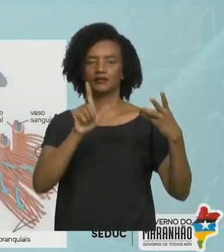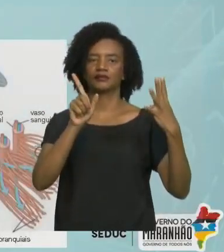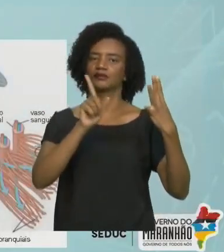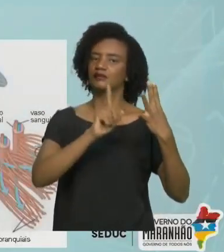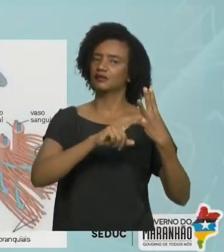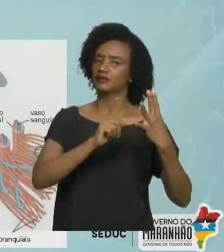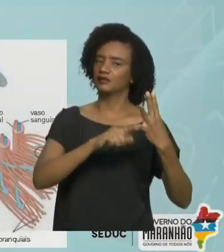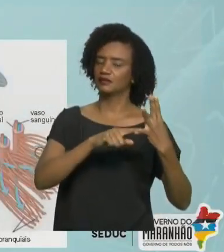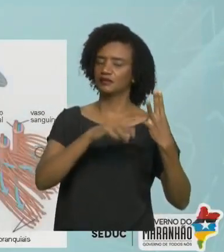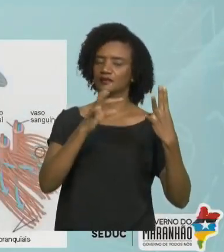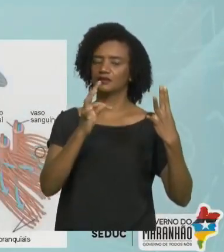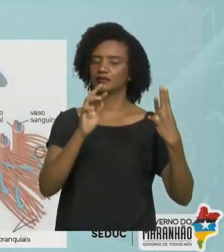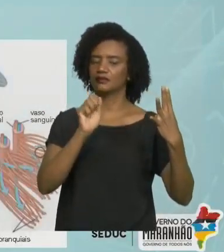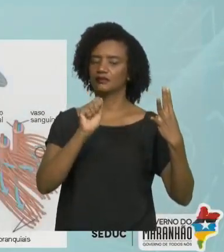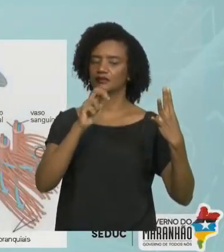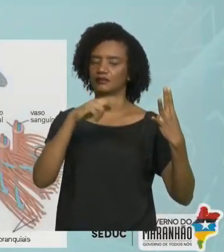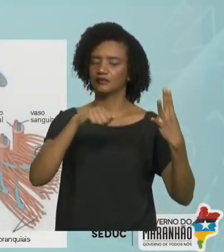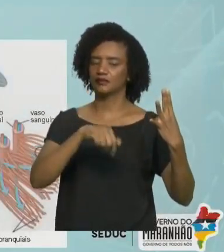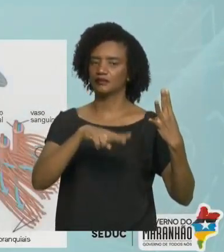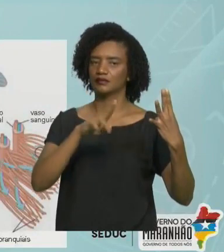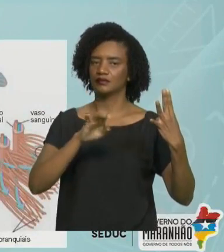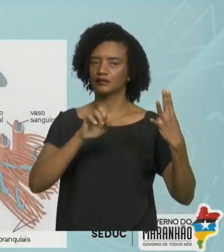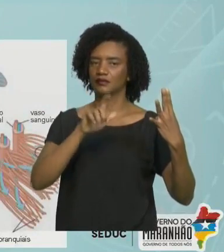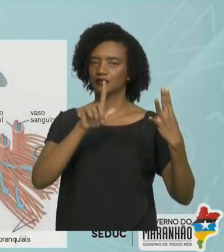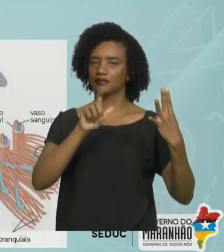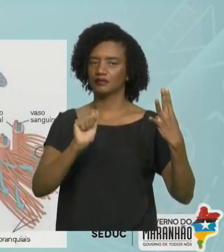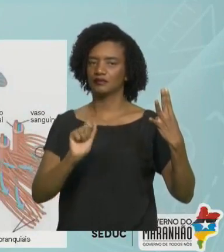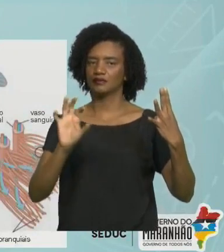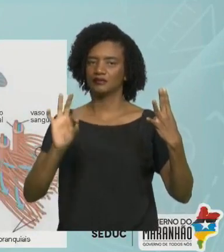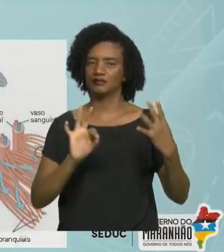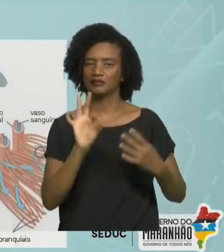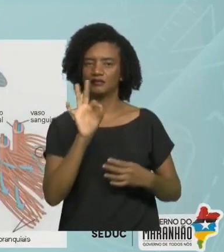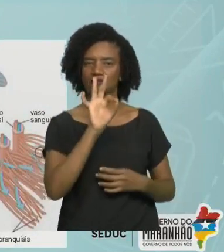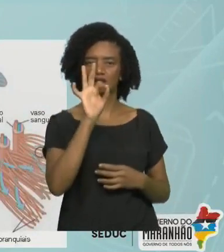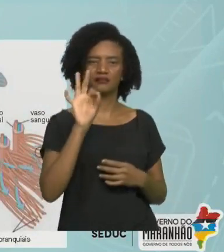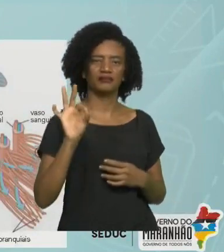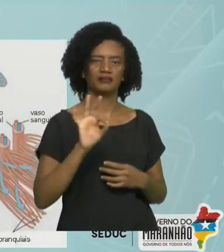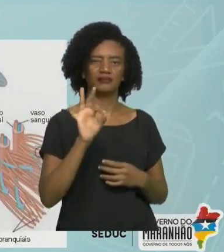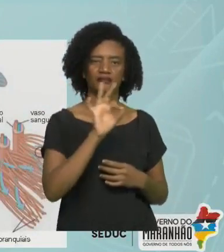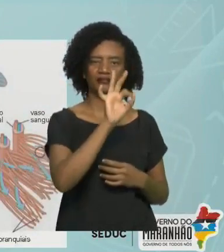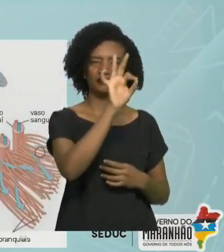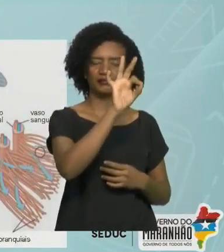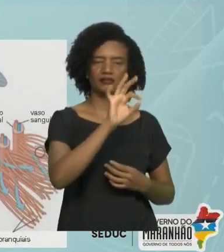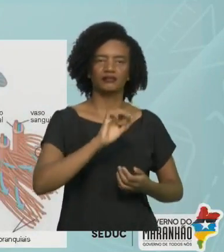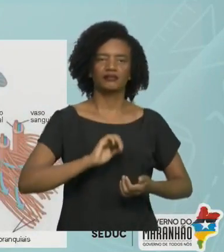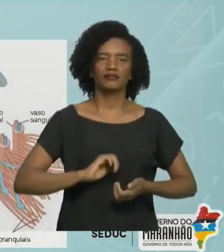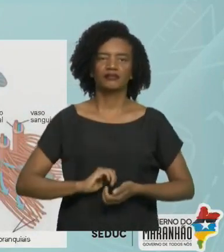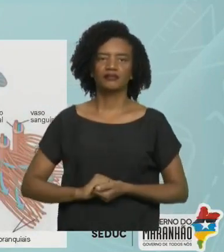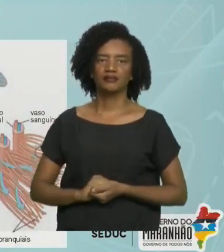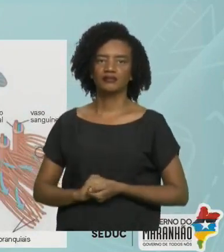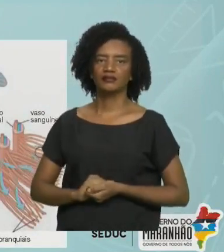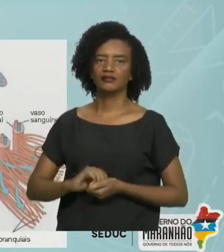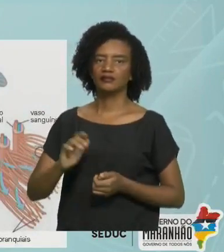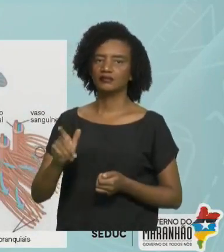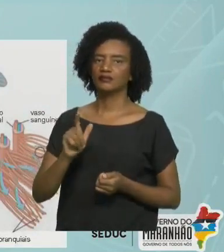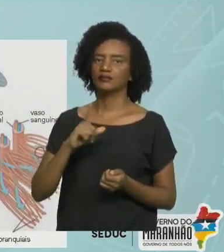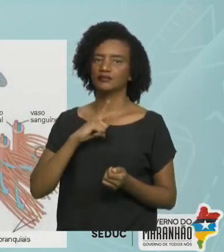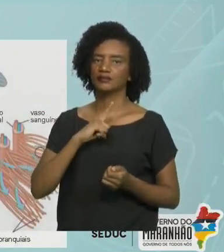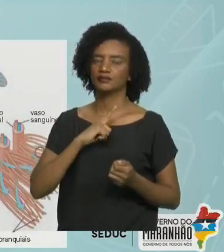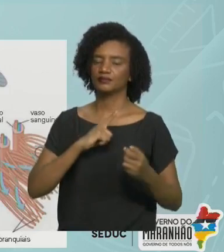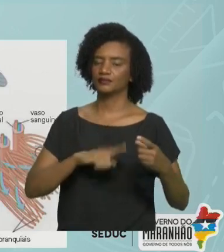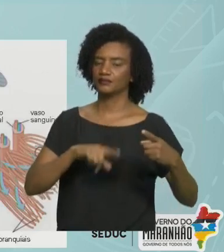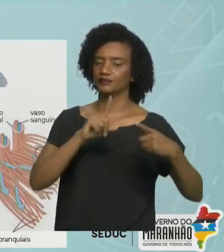Diferenciar celular e orgânica, esses diferentes tipos de respiração, é o seguinte, celular produção de energia